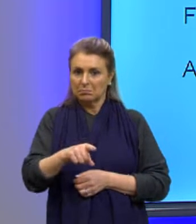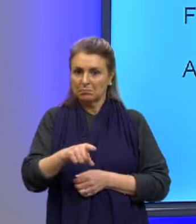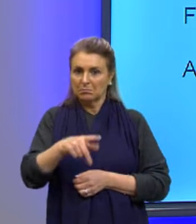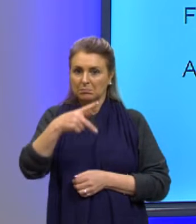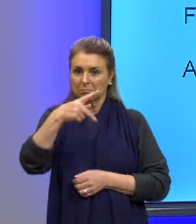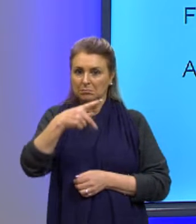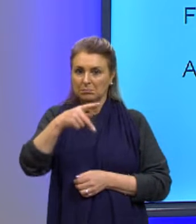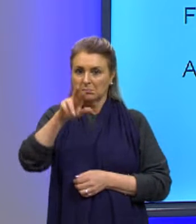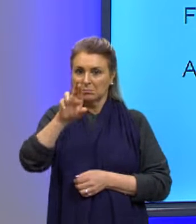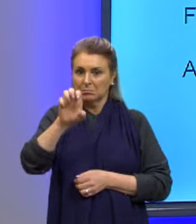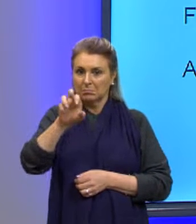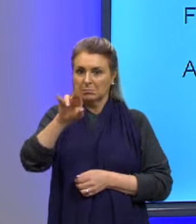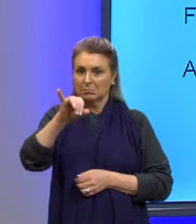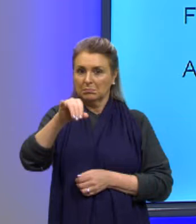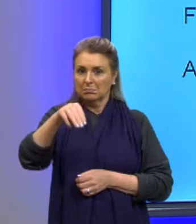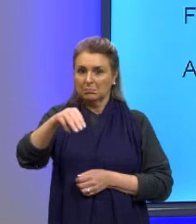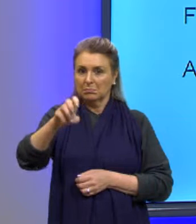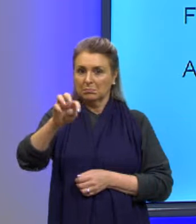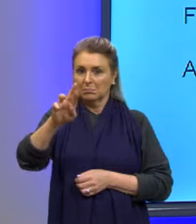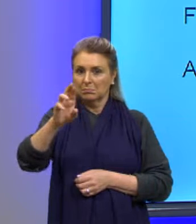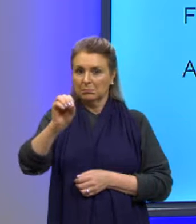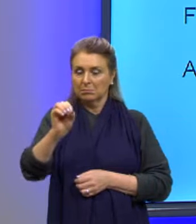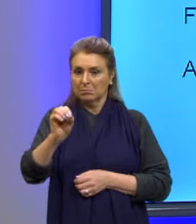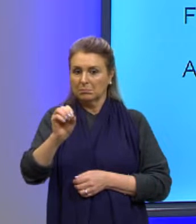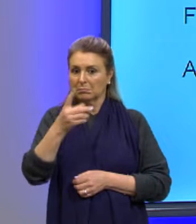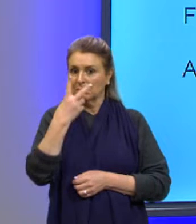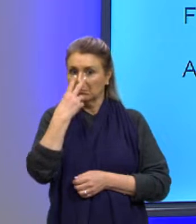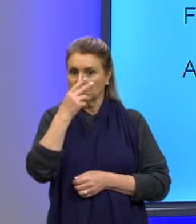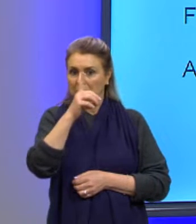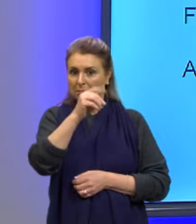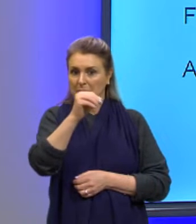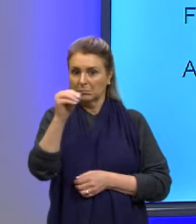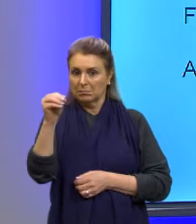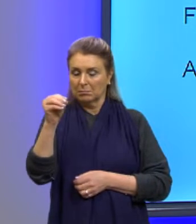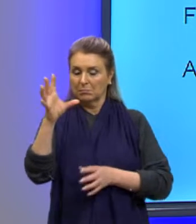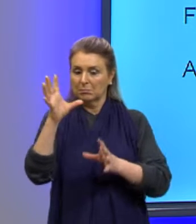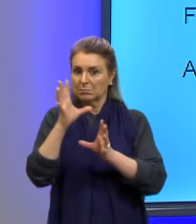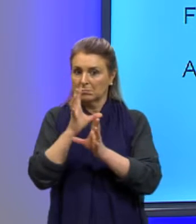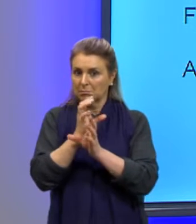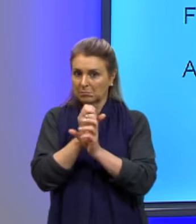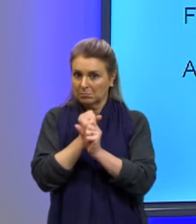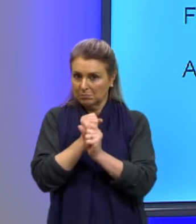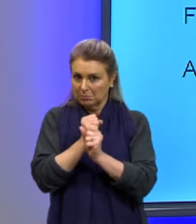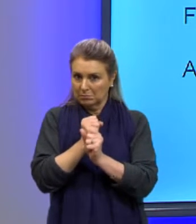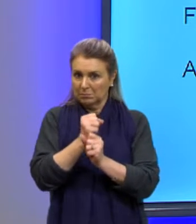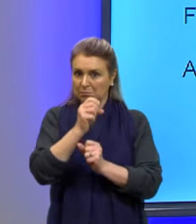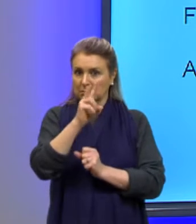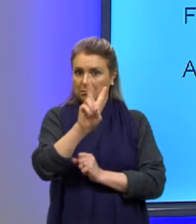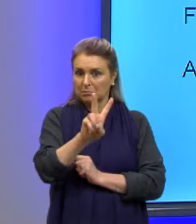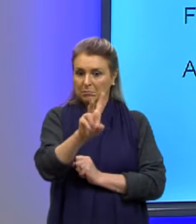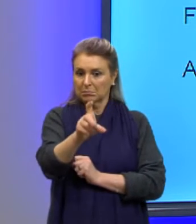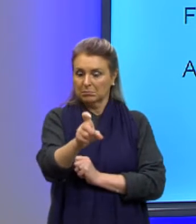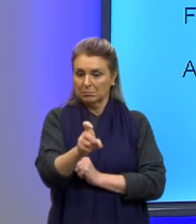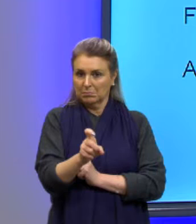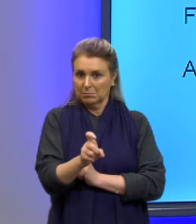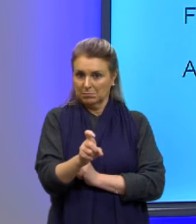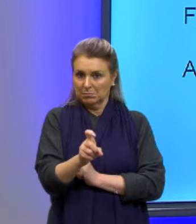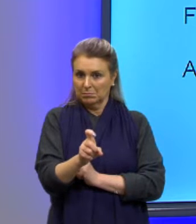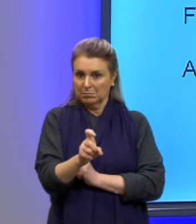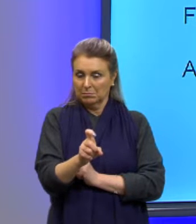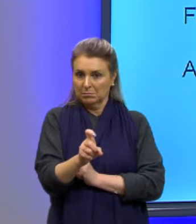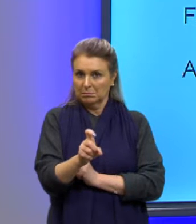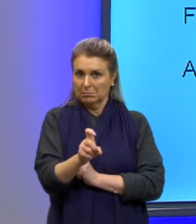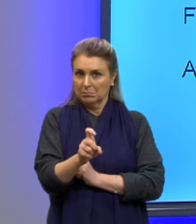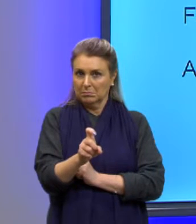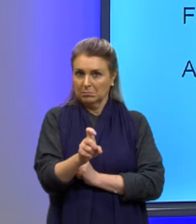vale 100. Ou seja, somar 2X, que é esse X daqui da frente